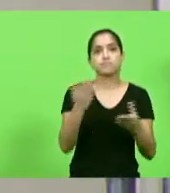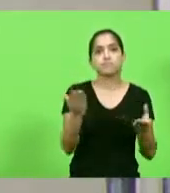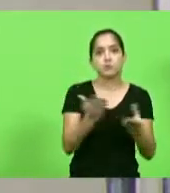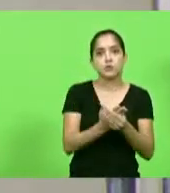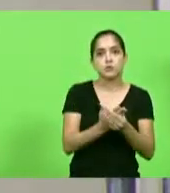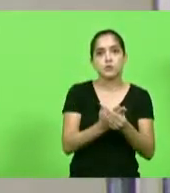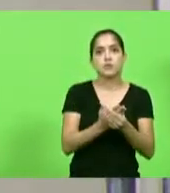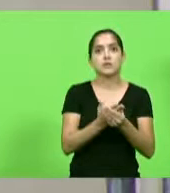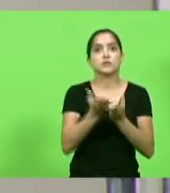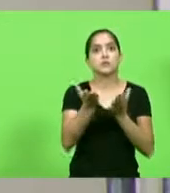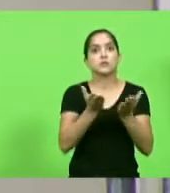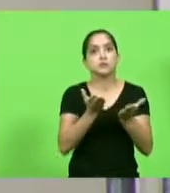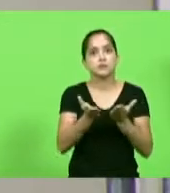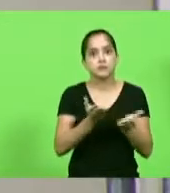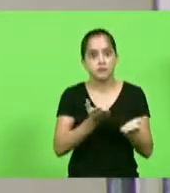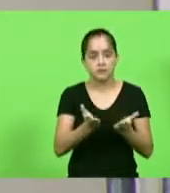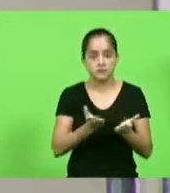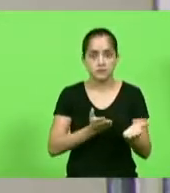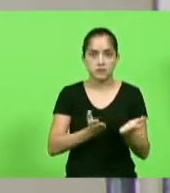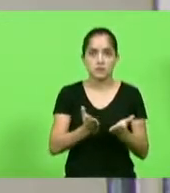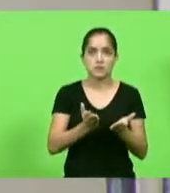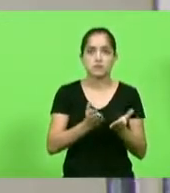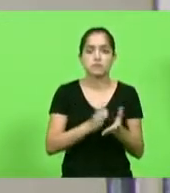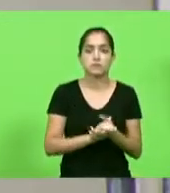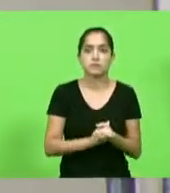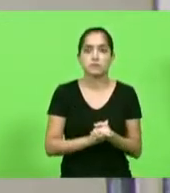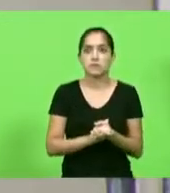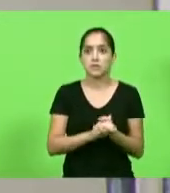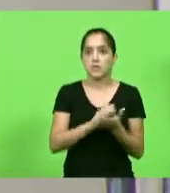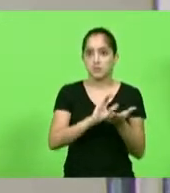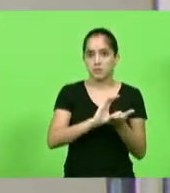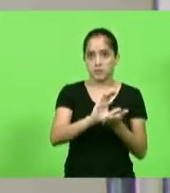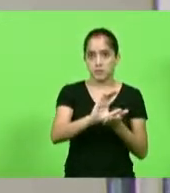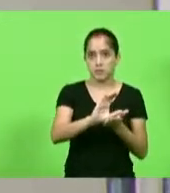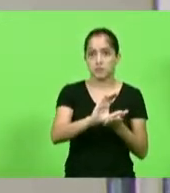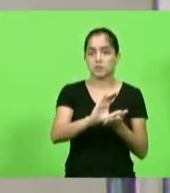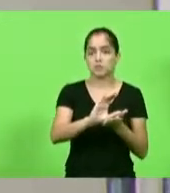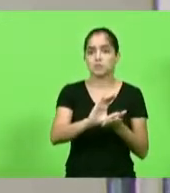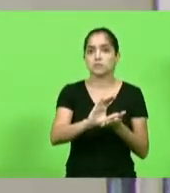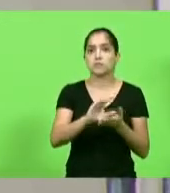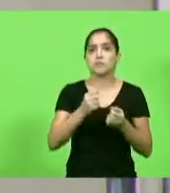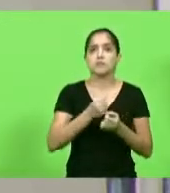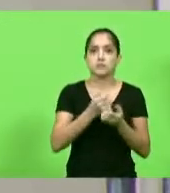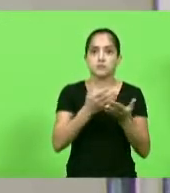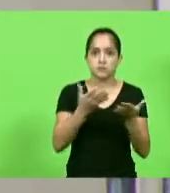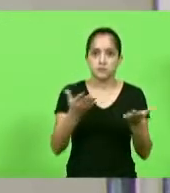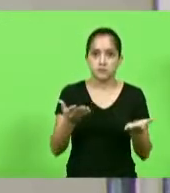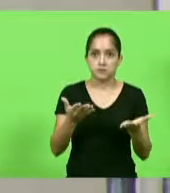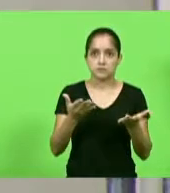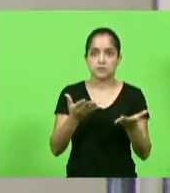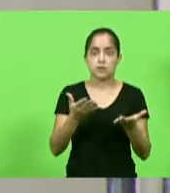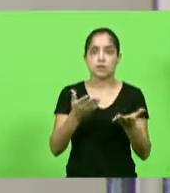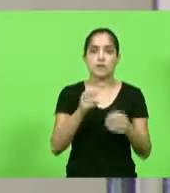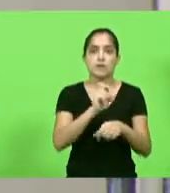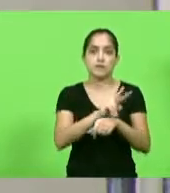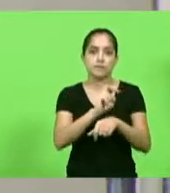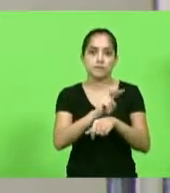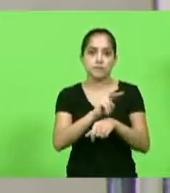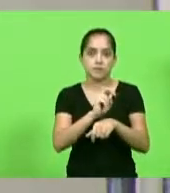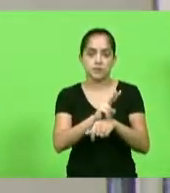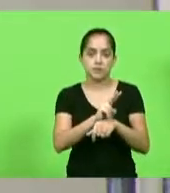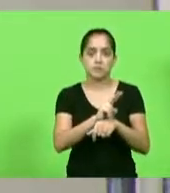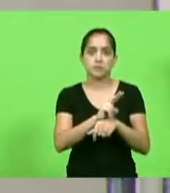e o programa finalístico da pasta, destinado à aquisição e distribuição de inseticida biológico